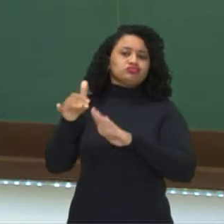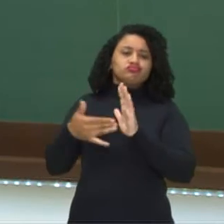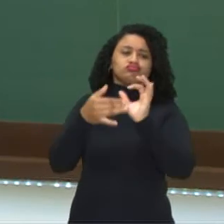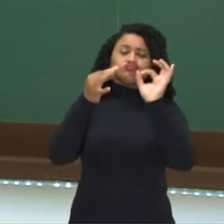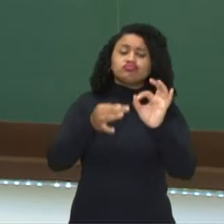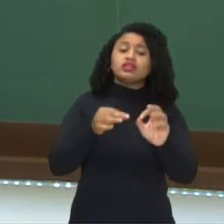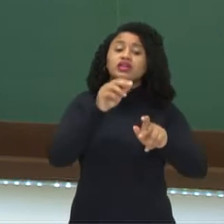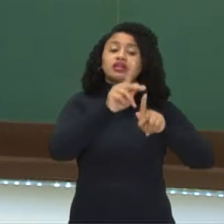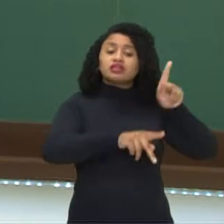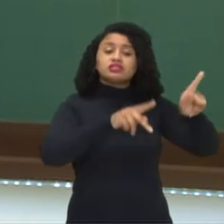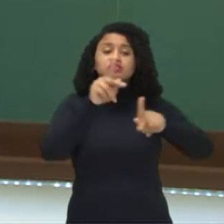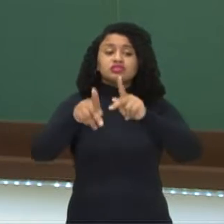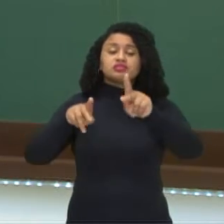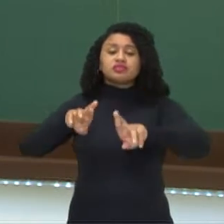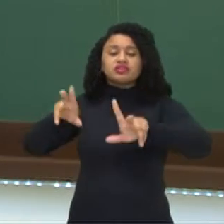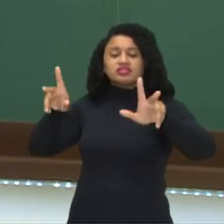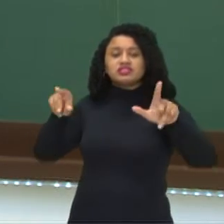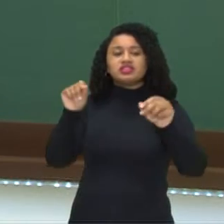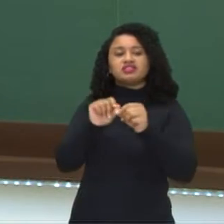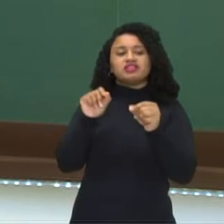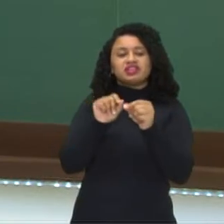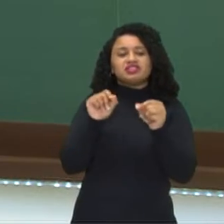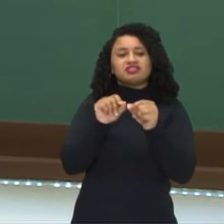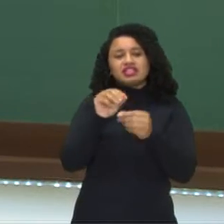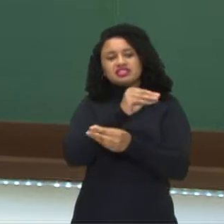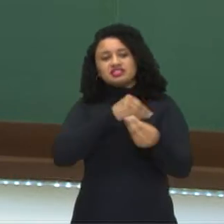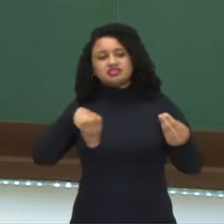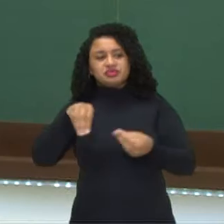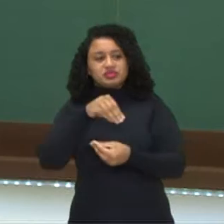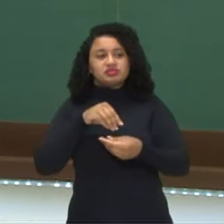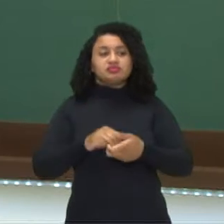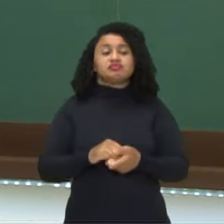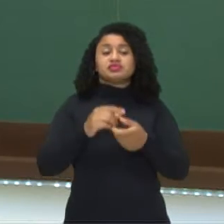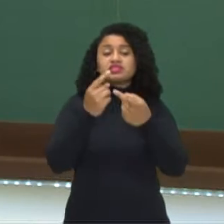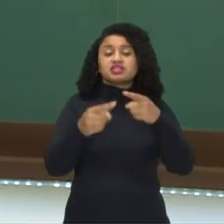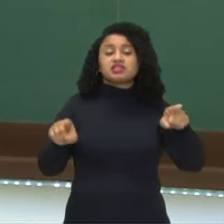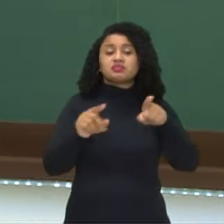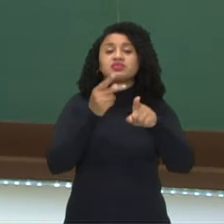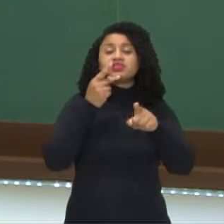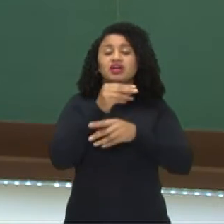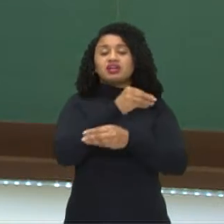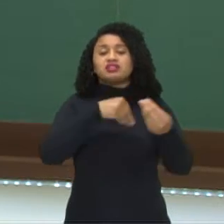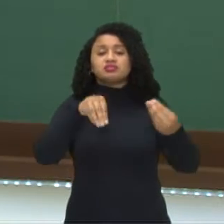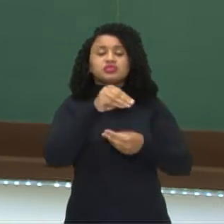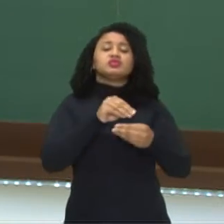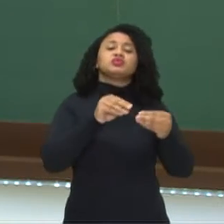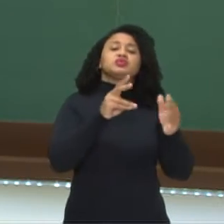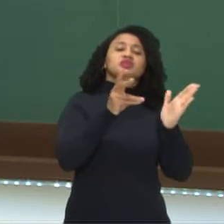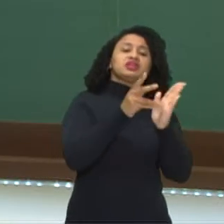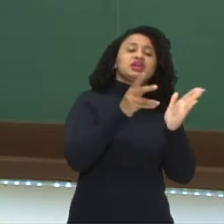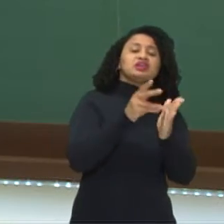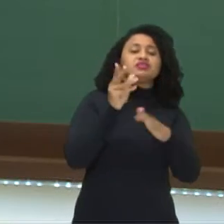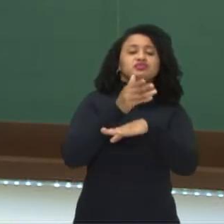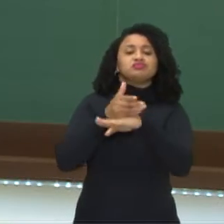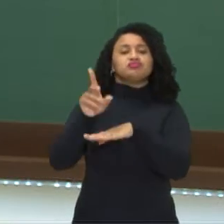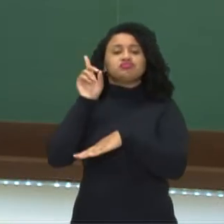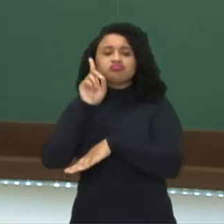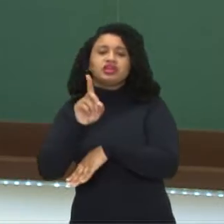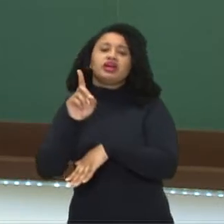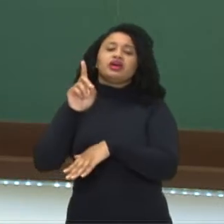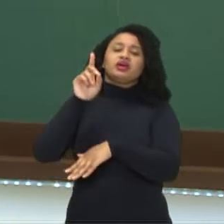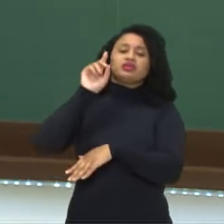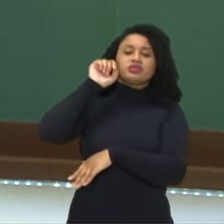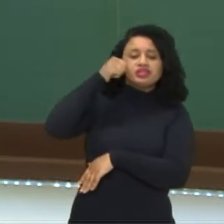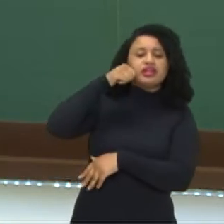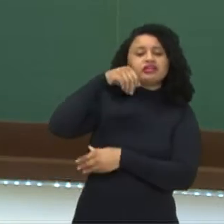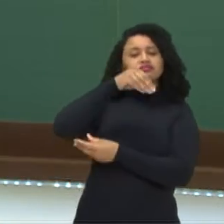E esses povos diferentes traz essa miscigenação. E aqui na música fala, né, dessa mistura de índios, brancos, negros, mestiços.